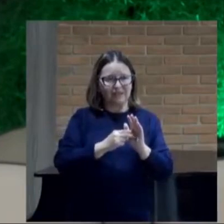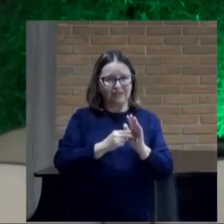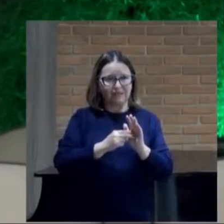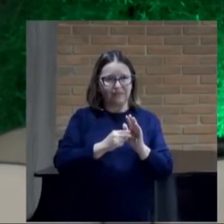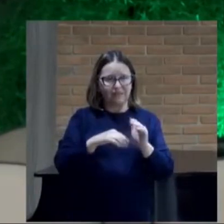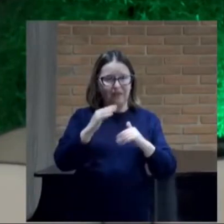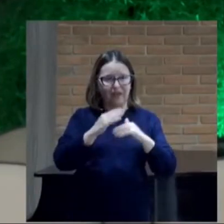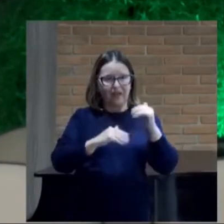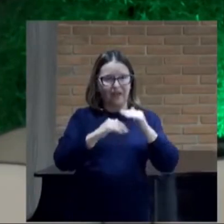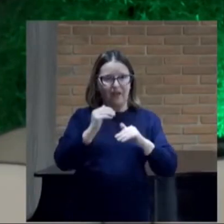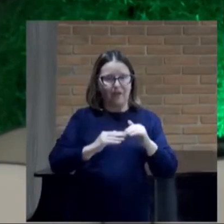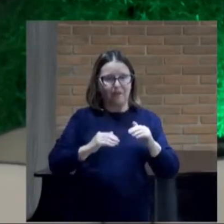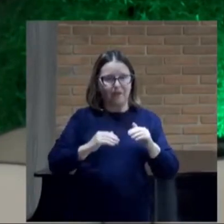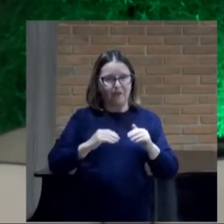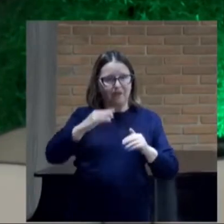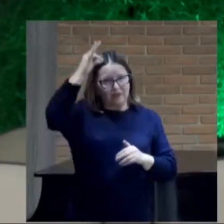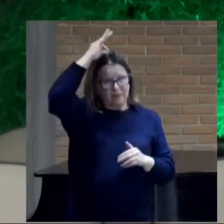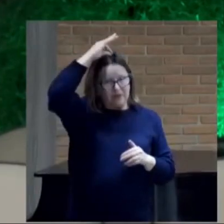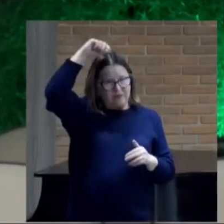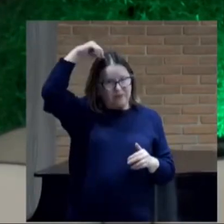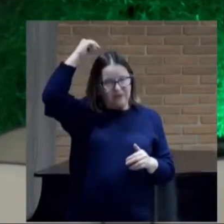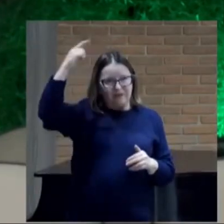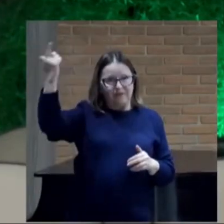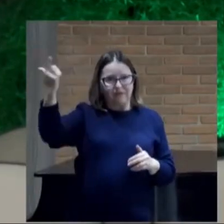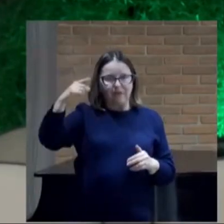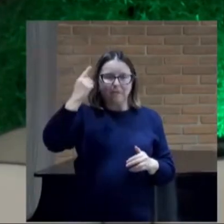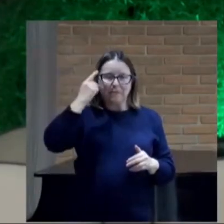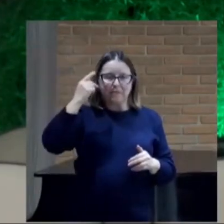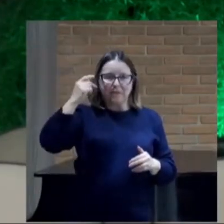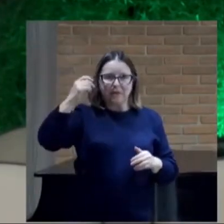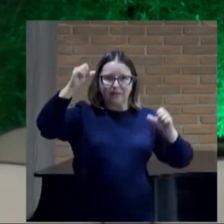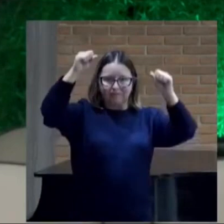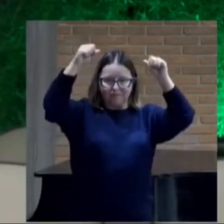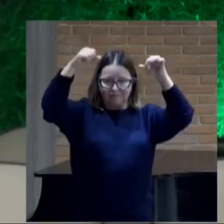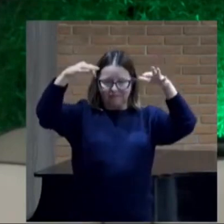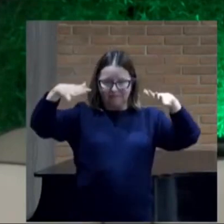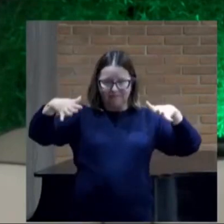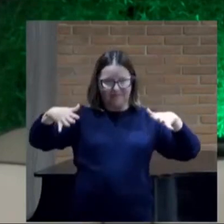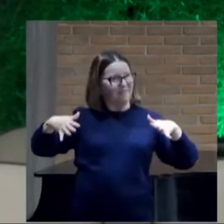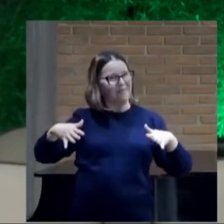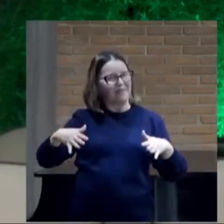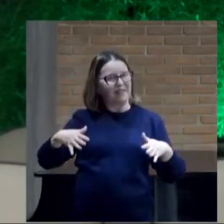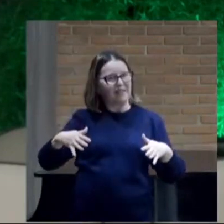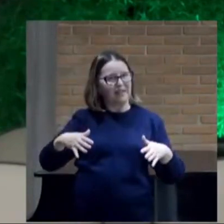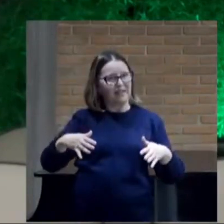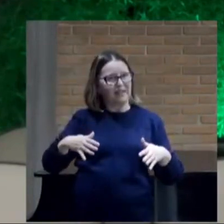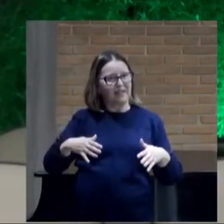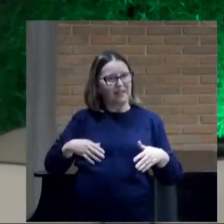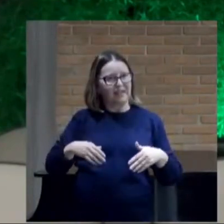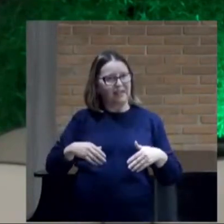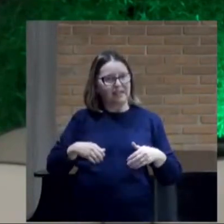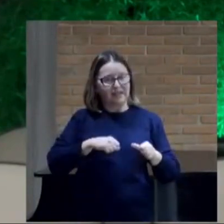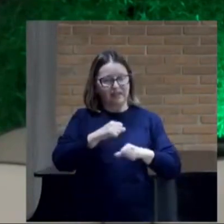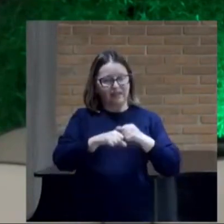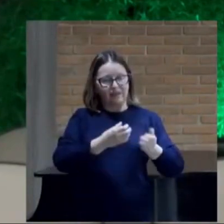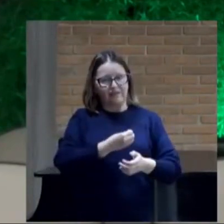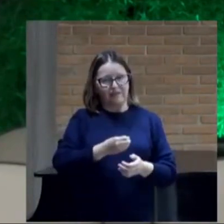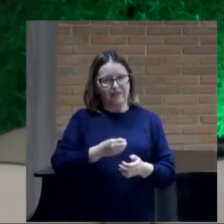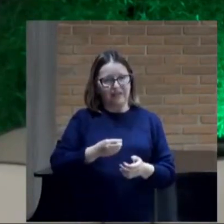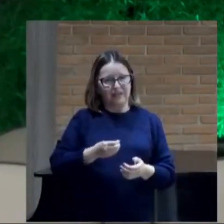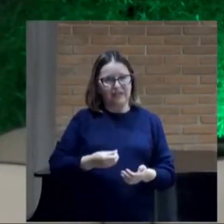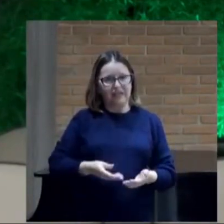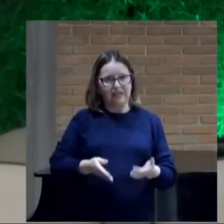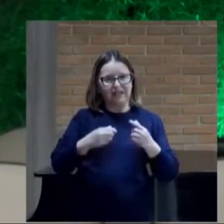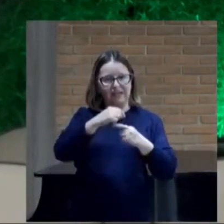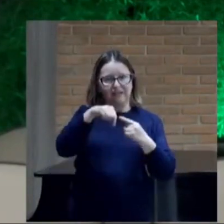Santo Ele veio Para iluminar Ele veio Para regenerar Ele veio Para santificar Ele